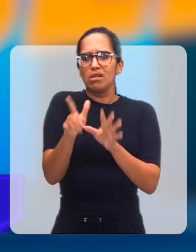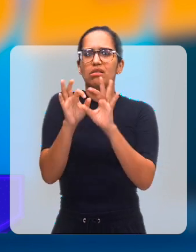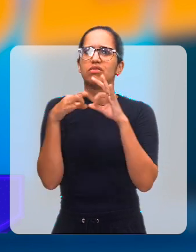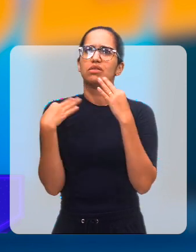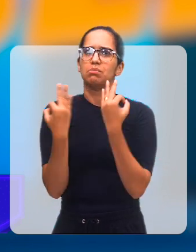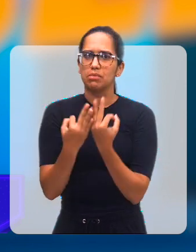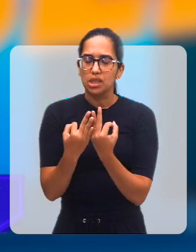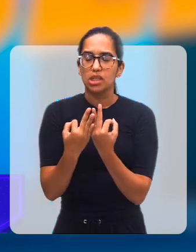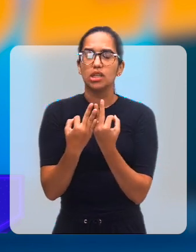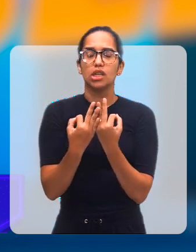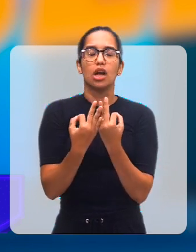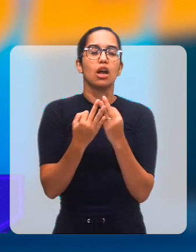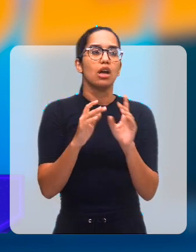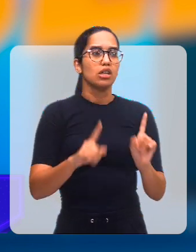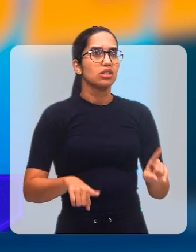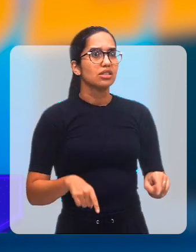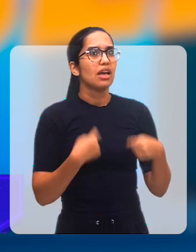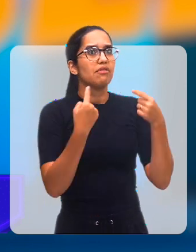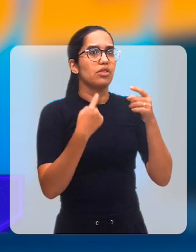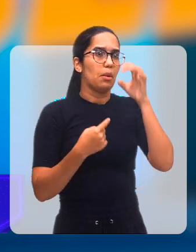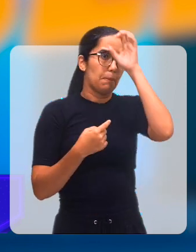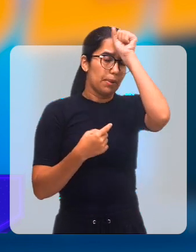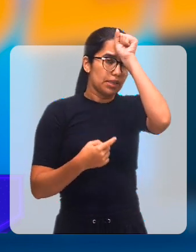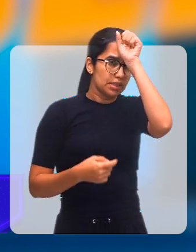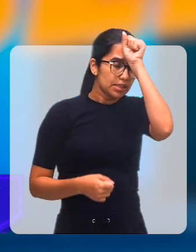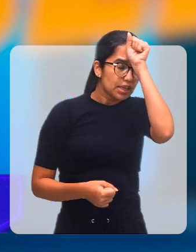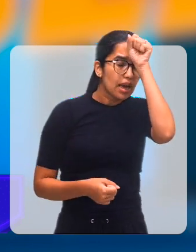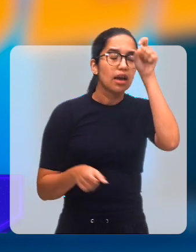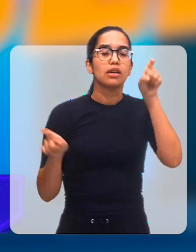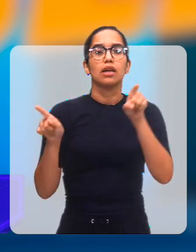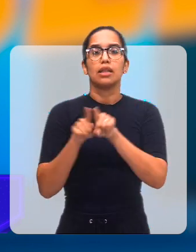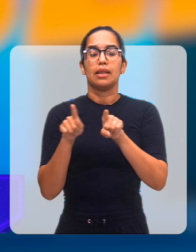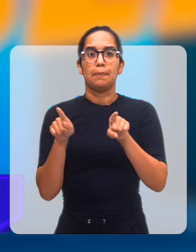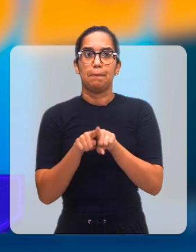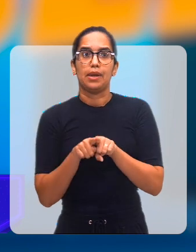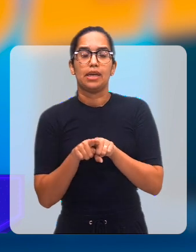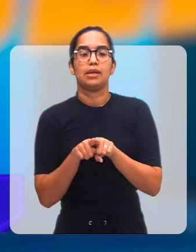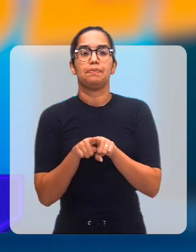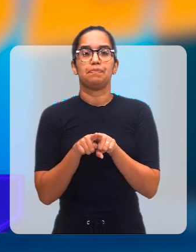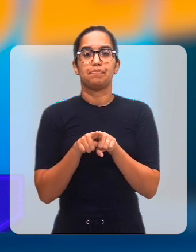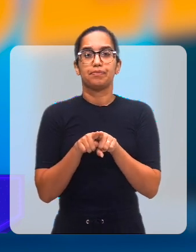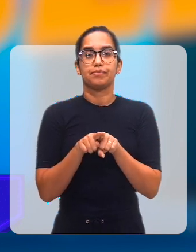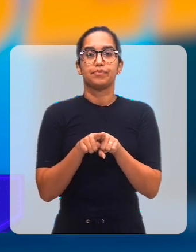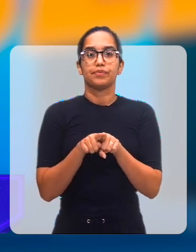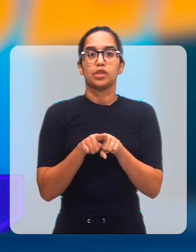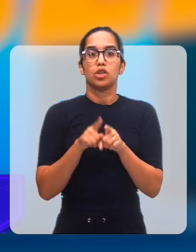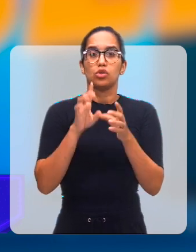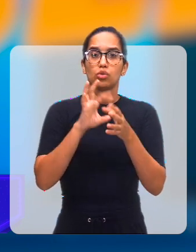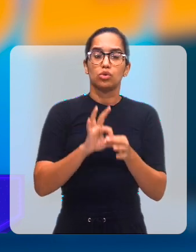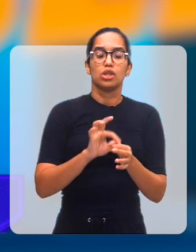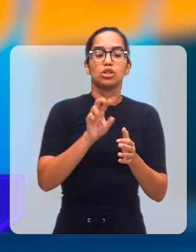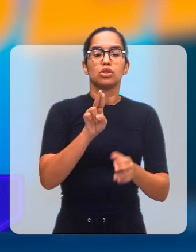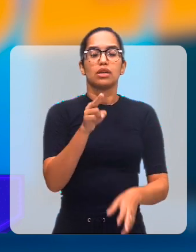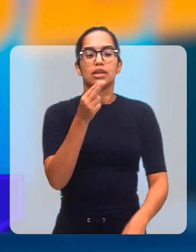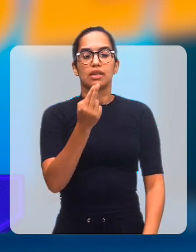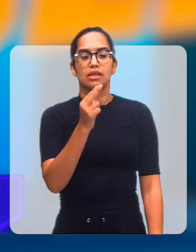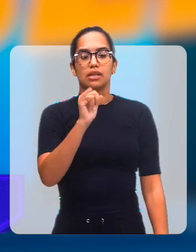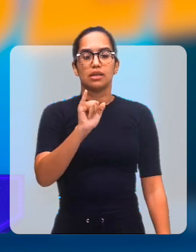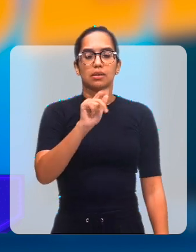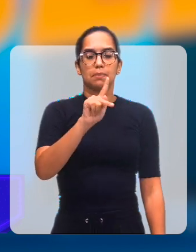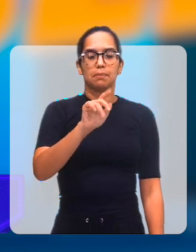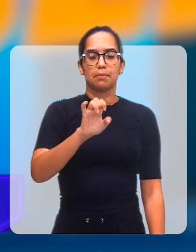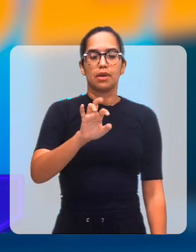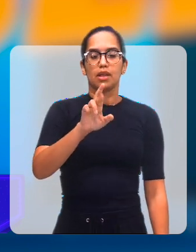de ordem na aprendizagem, dificuldade na questão da hiperatividade, da